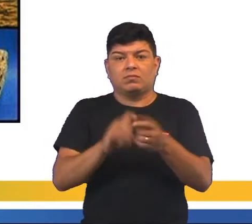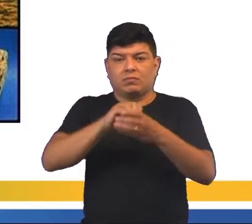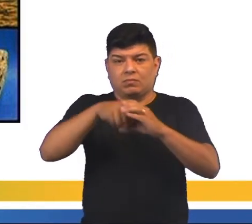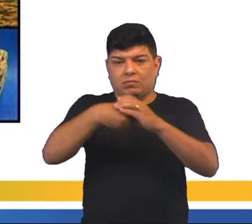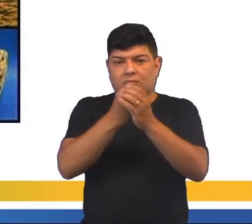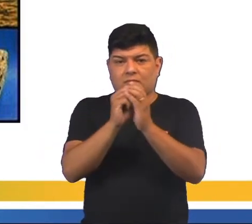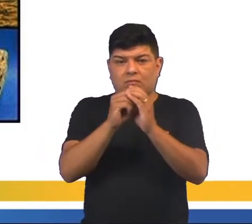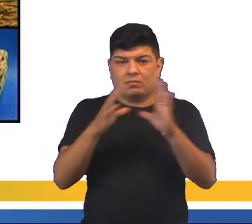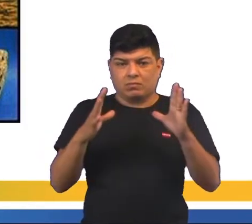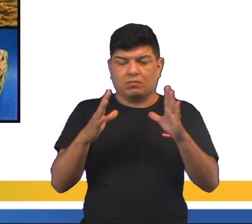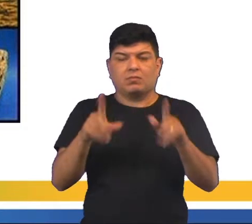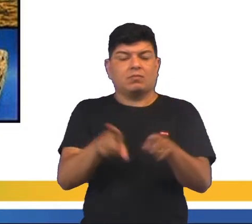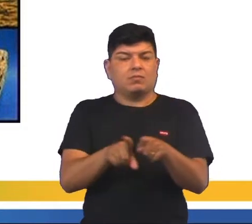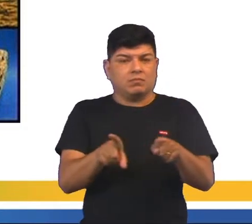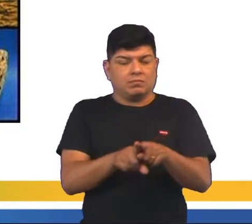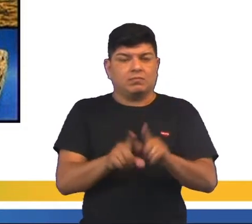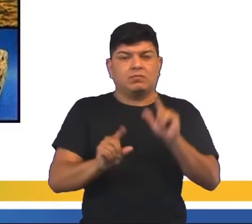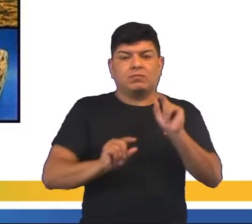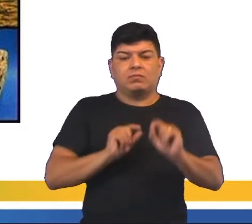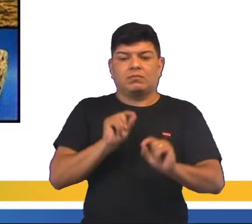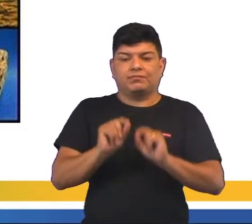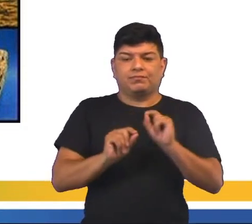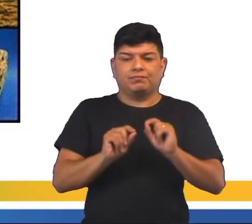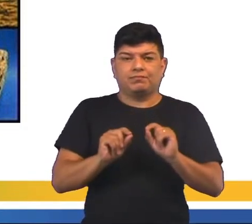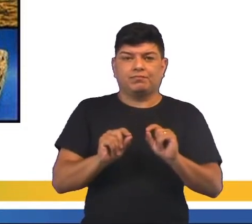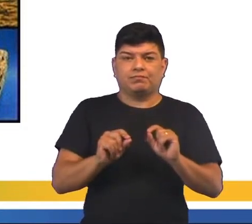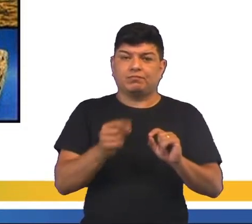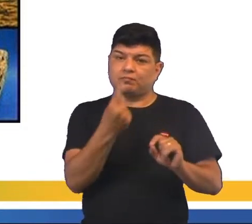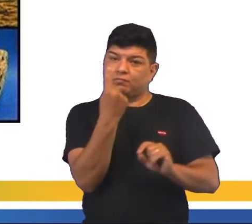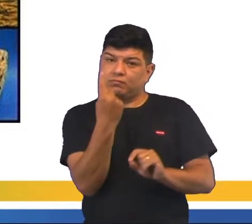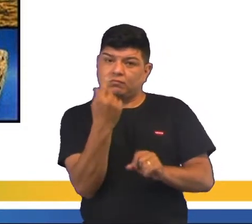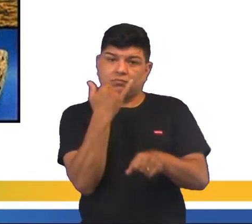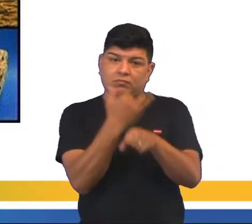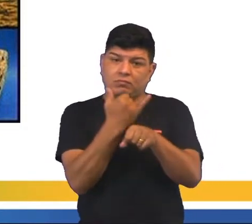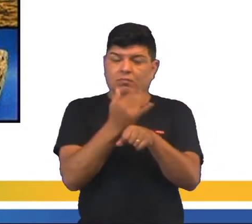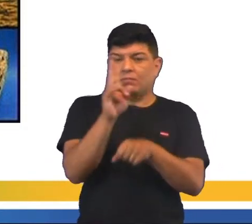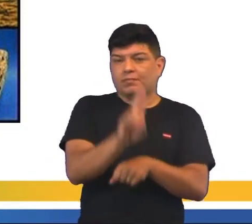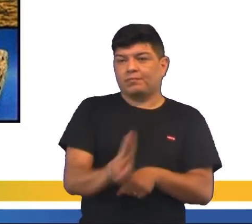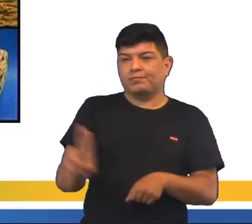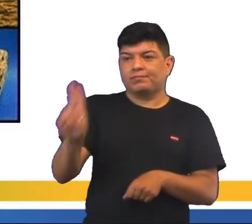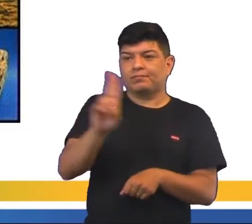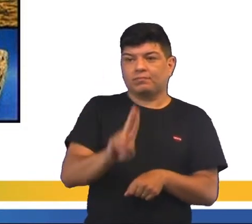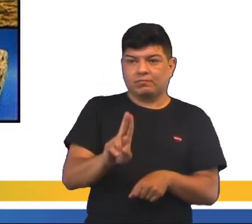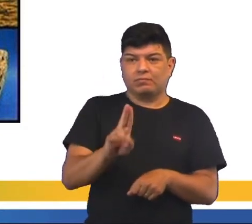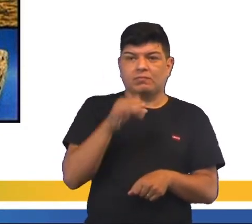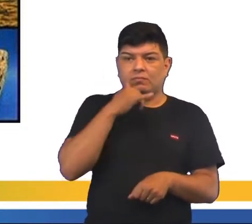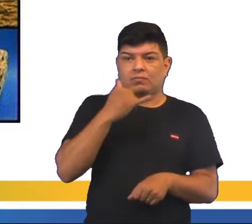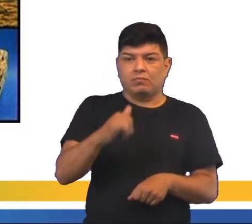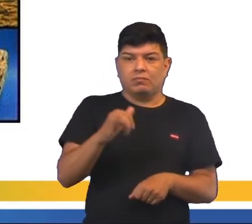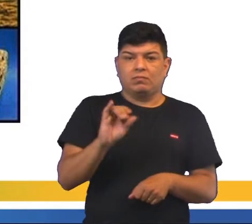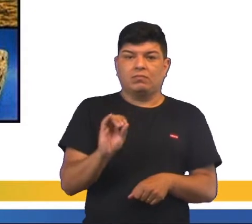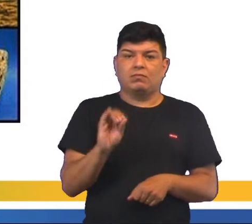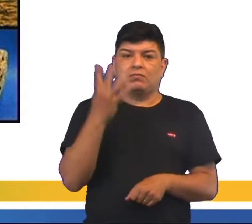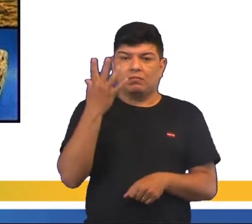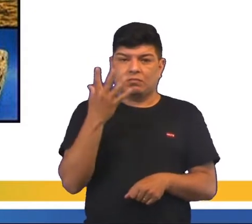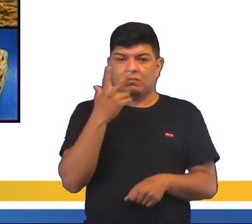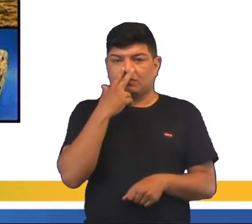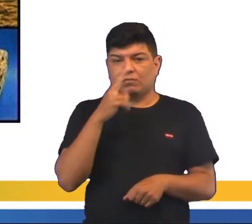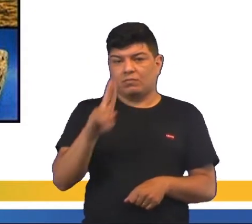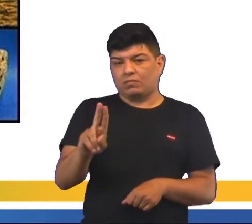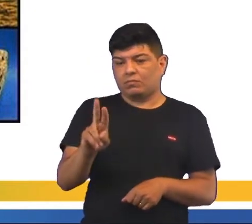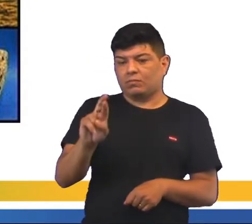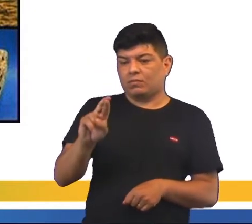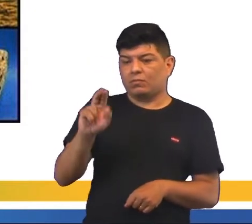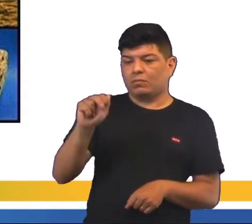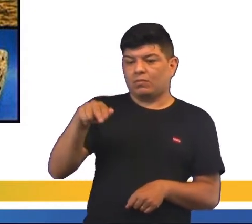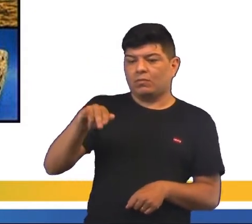nuclear, você, na verdade, está falando de um mineral que é usado para que essa energia funcione, que é o urânio,